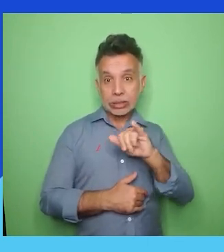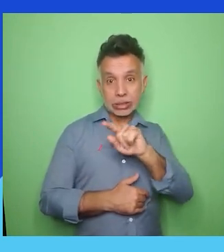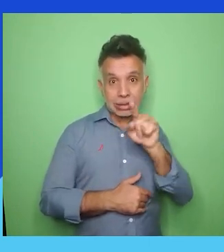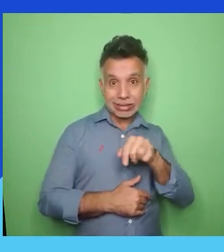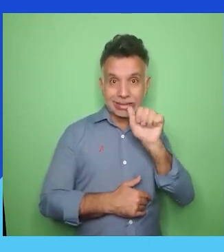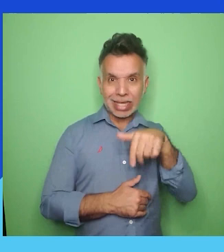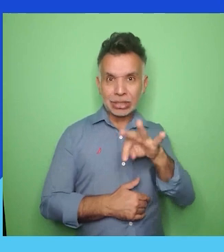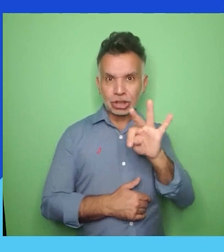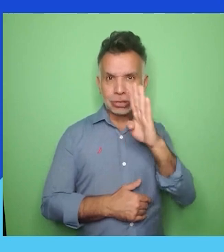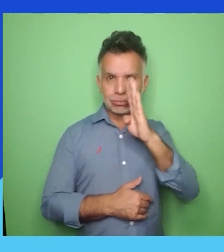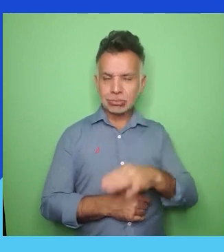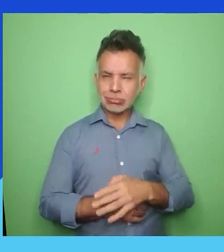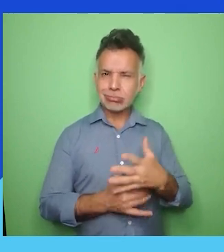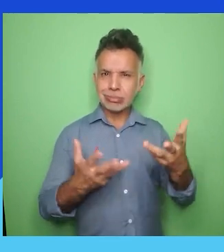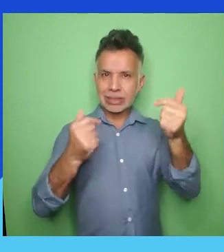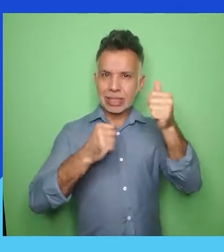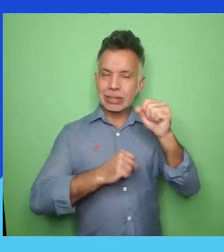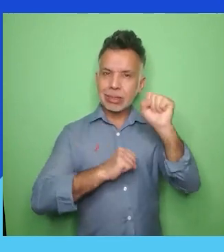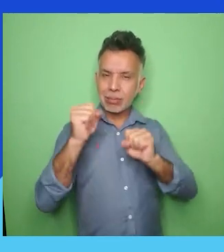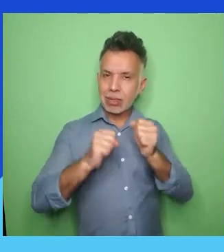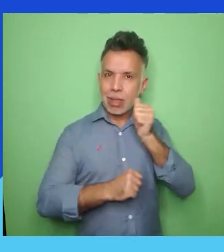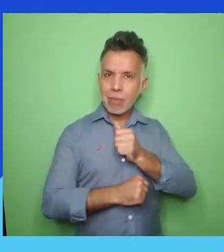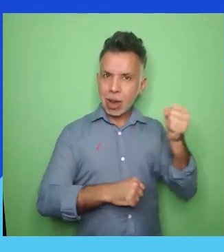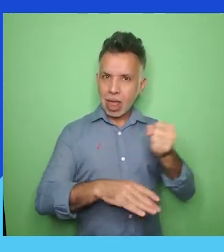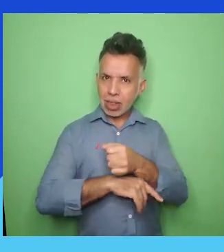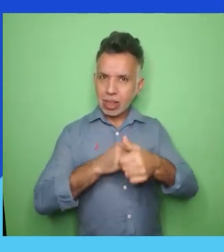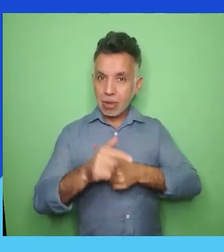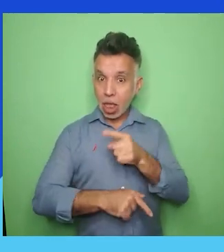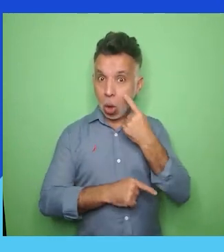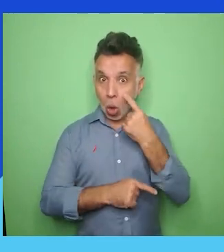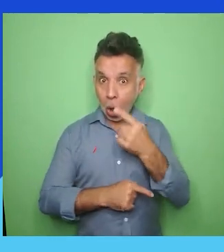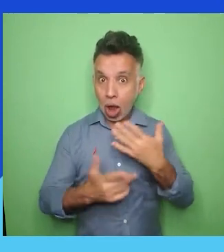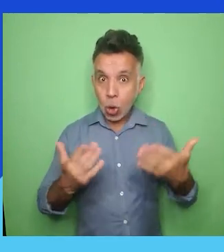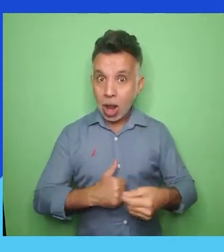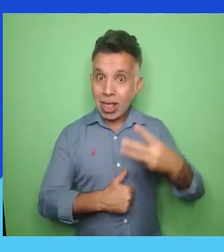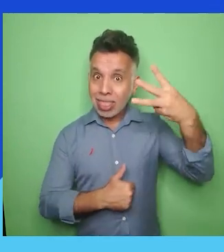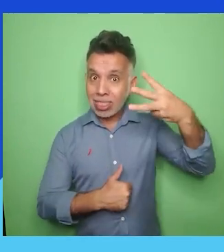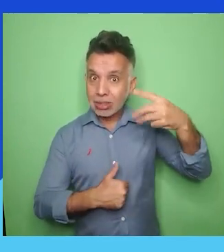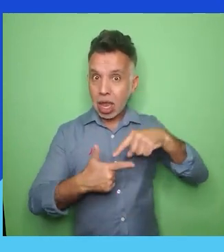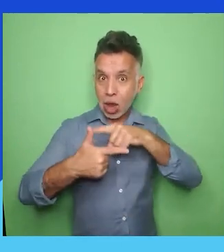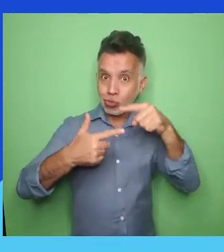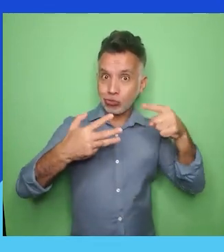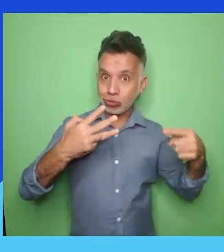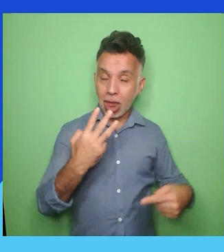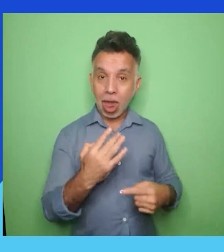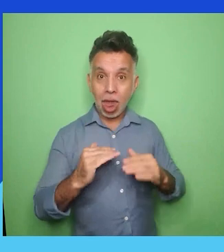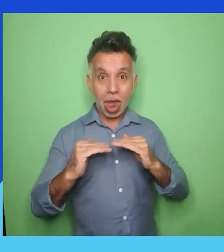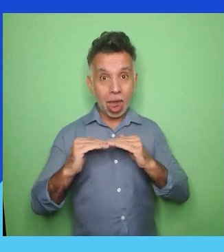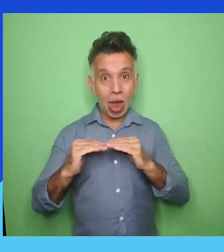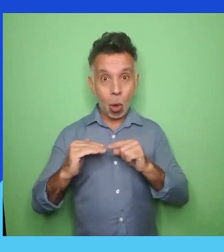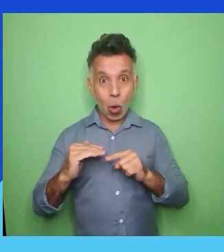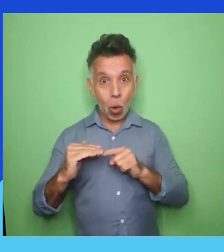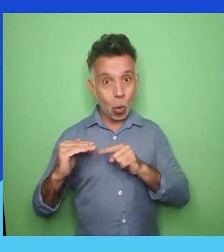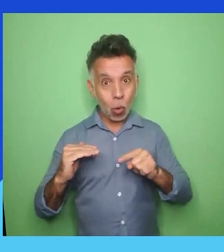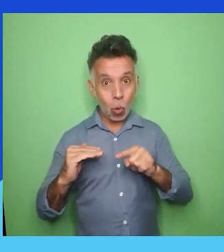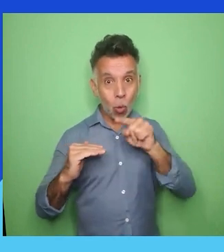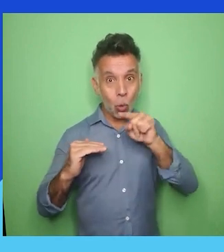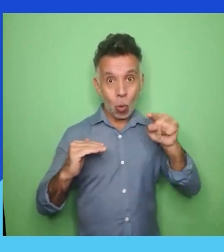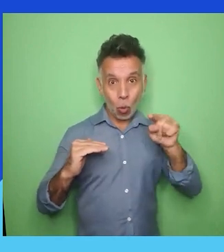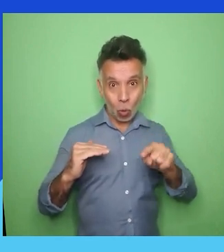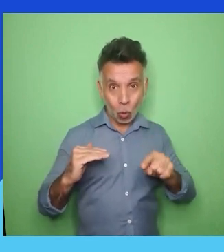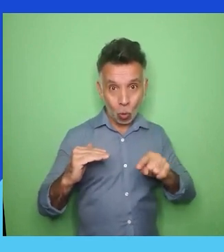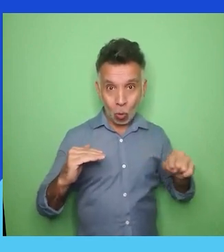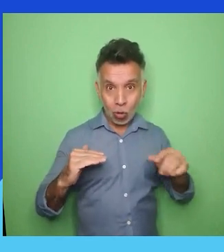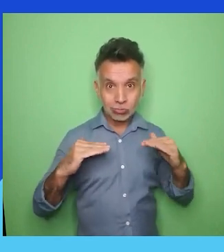chegamos ao pódio, hein? Das grandes, reta final da nossa cerimônia. A terceira melhor empresa para a mulher